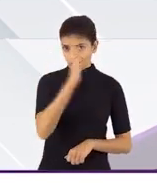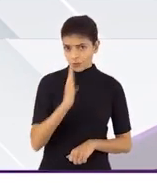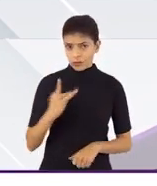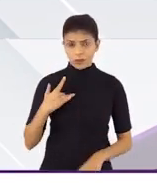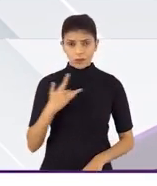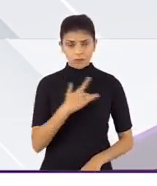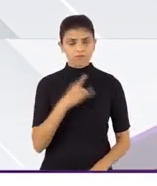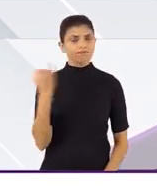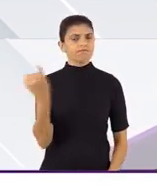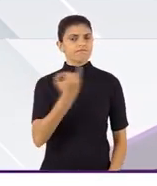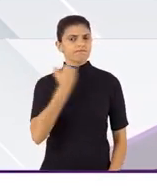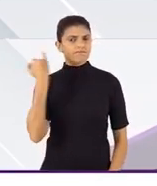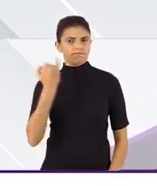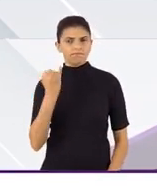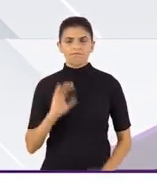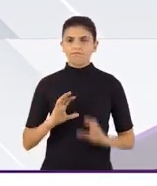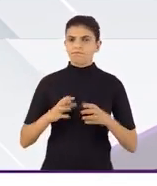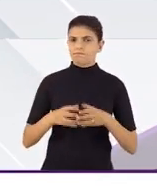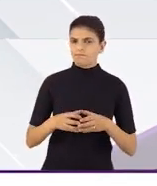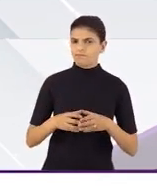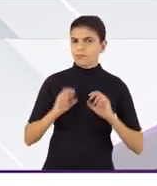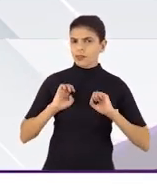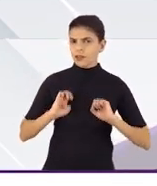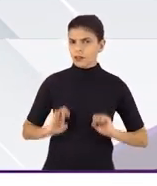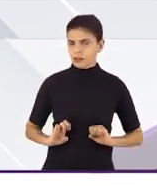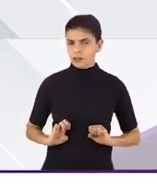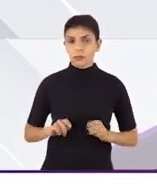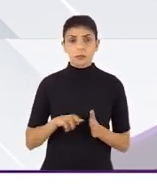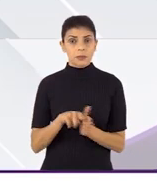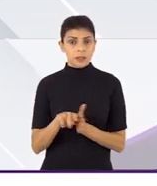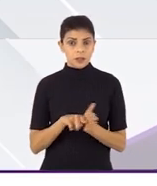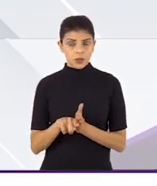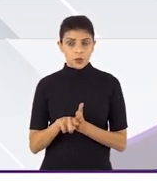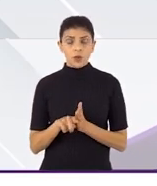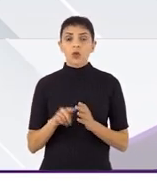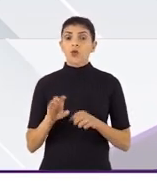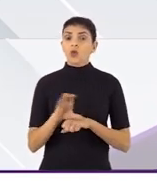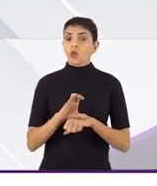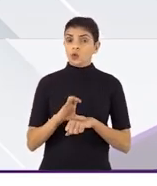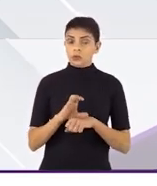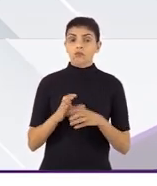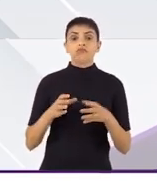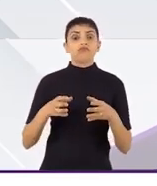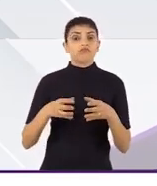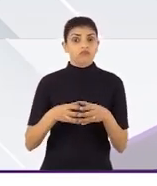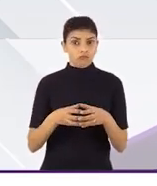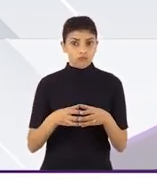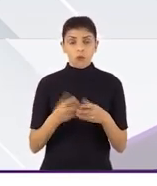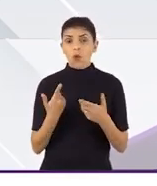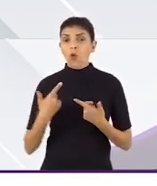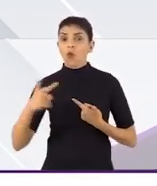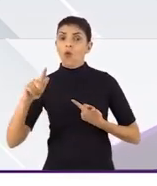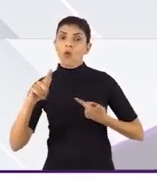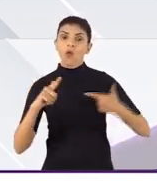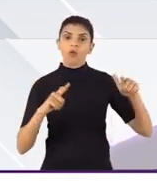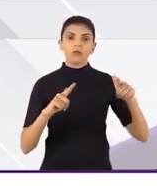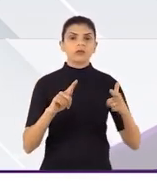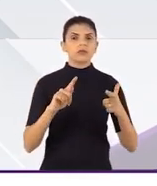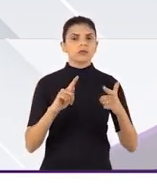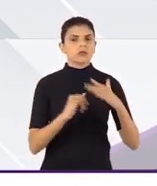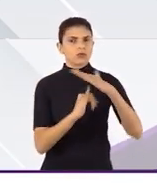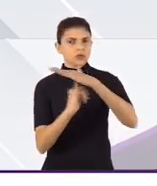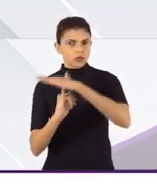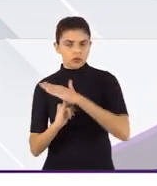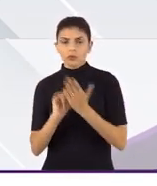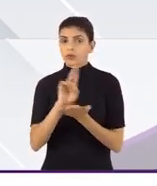dentro deste ambiente de ética em pesquisa. Foi o Conselho, juntamente com outras